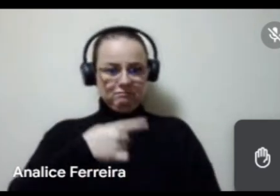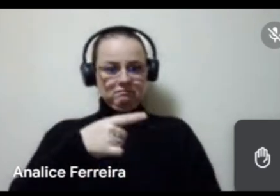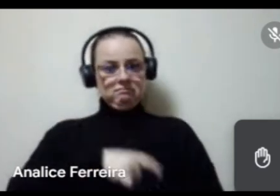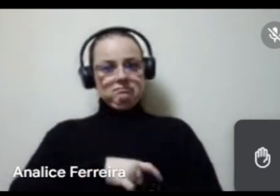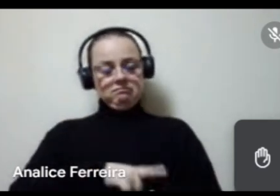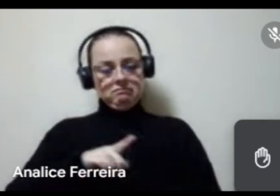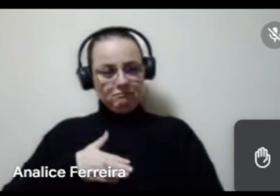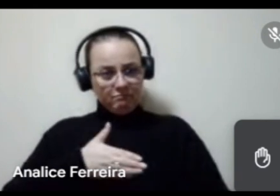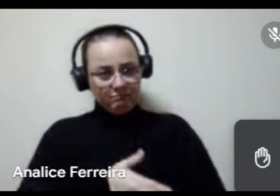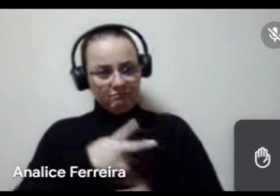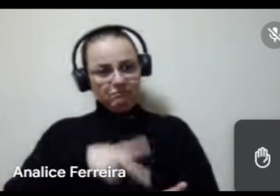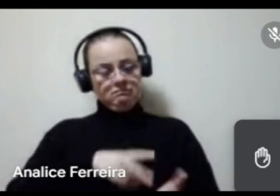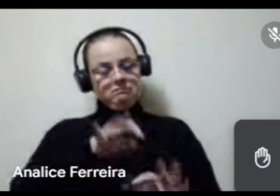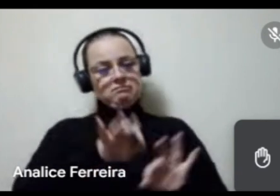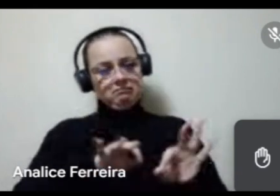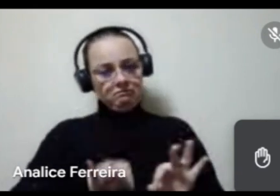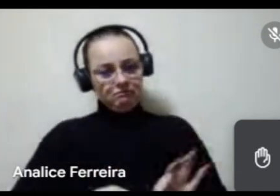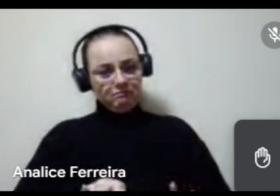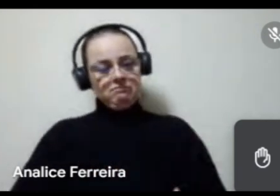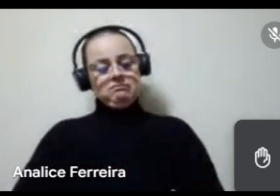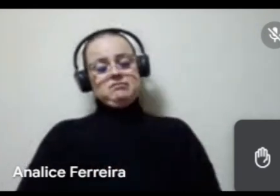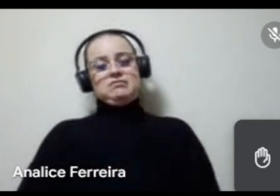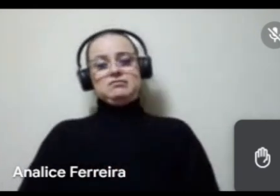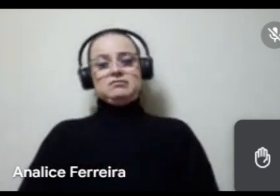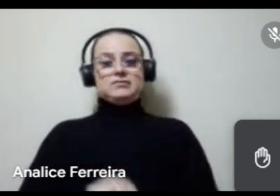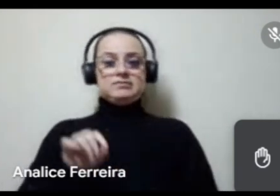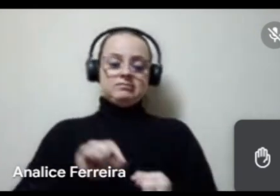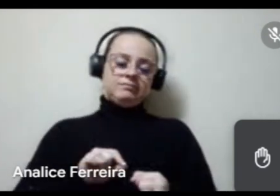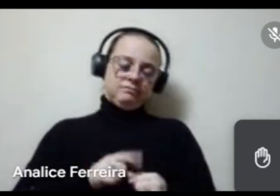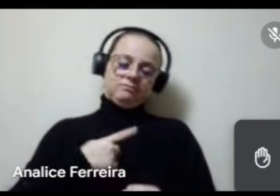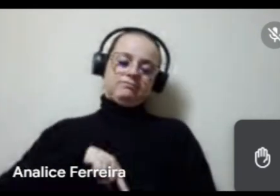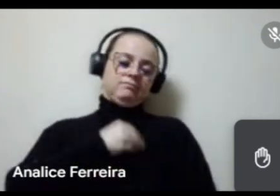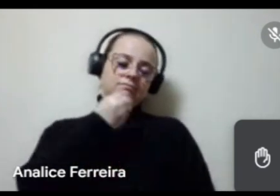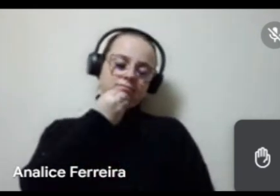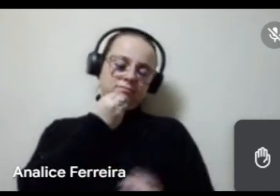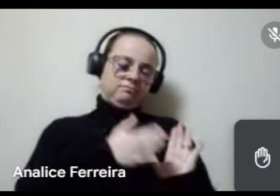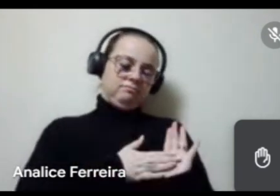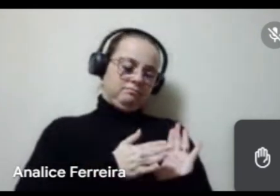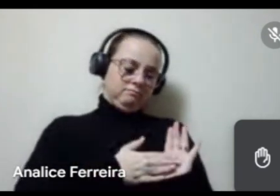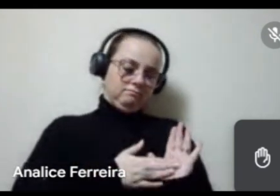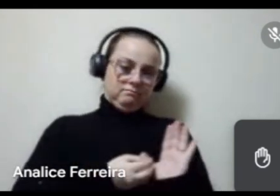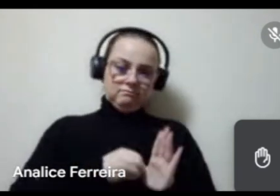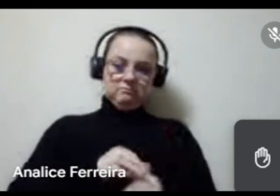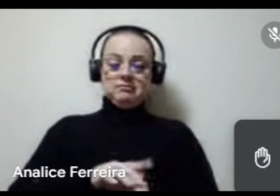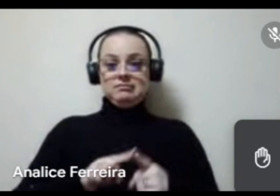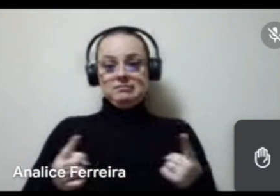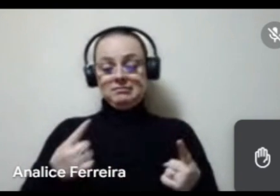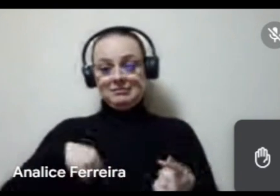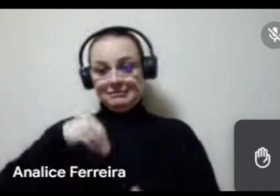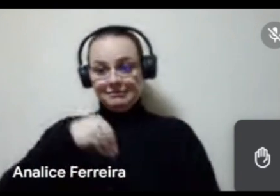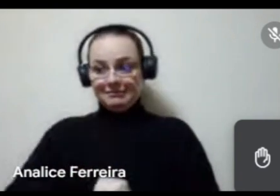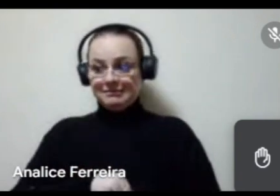ter acesso de fato a esse plano de ação. Óbvio, a gente está elaborando aqui propostas, sugerindo e tal, mas, assim, é dentro de um